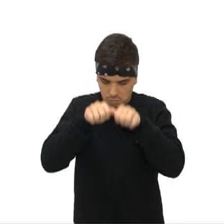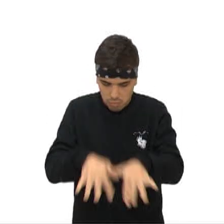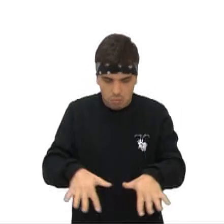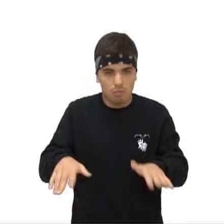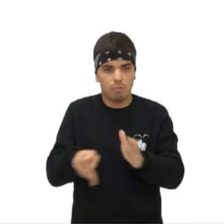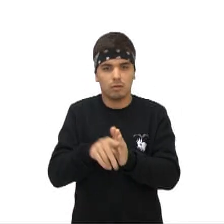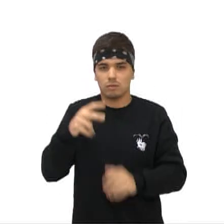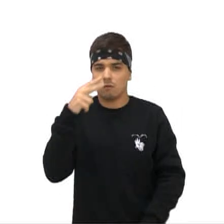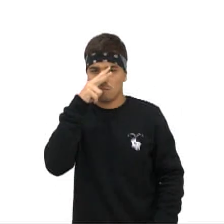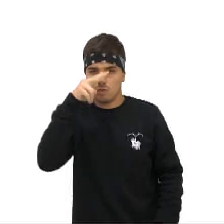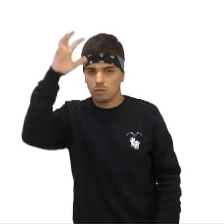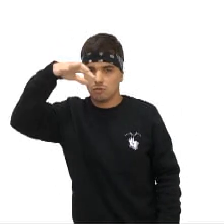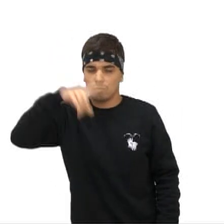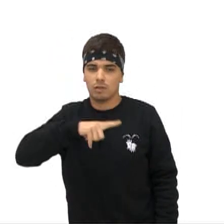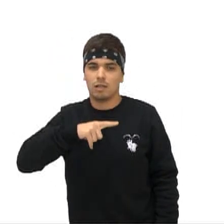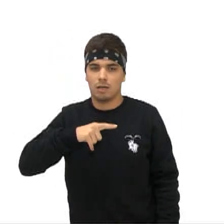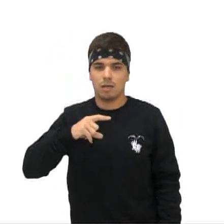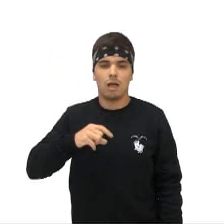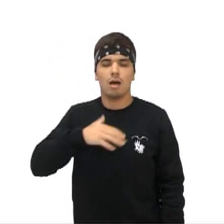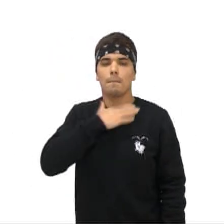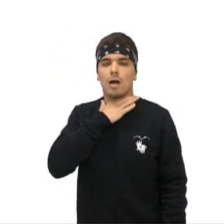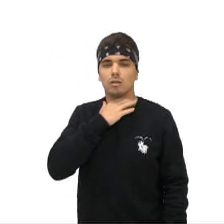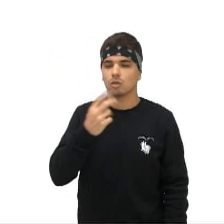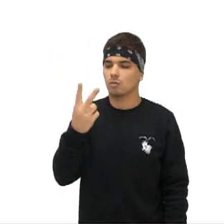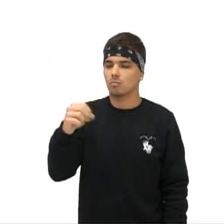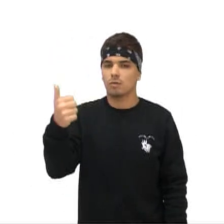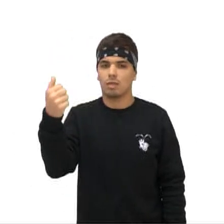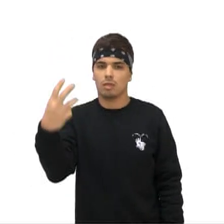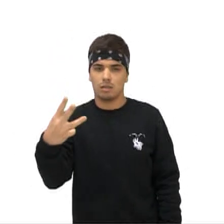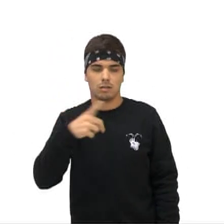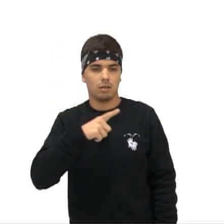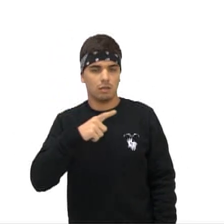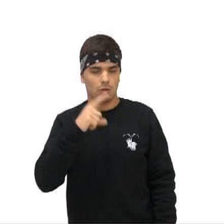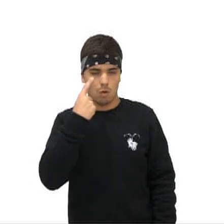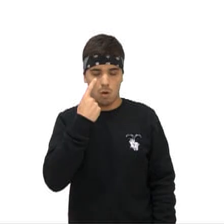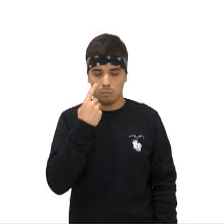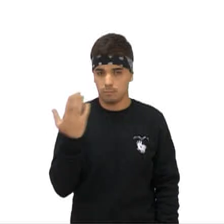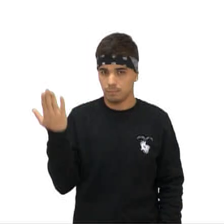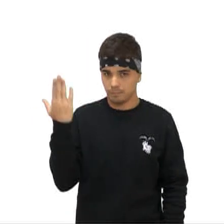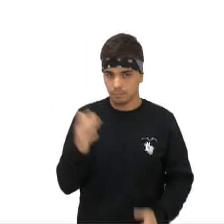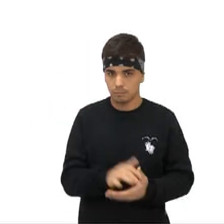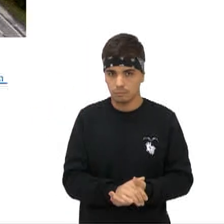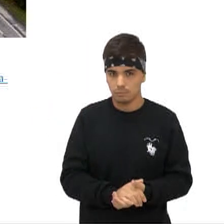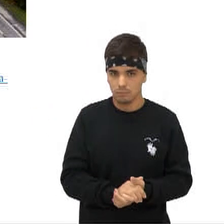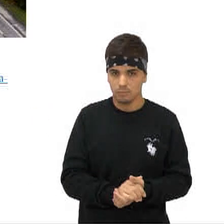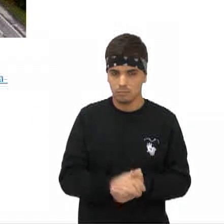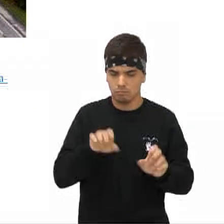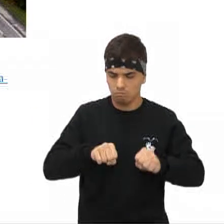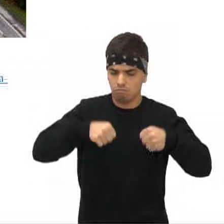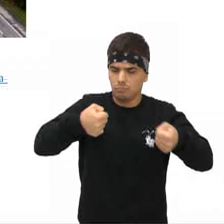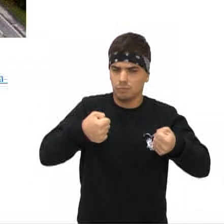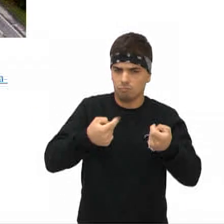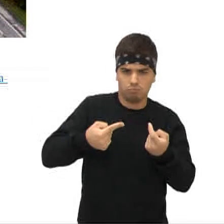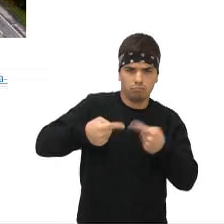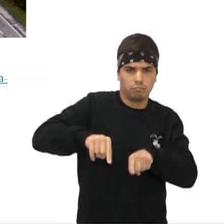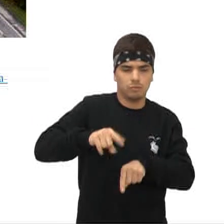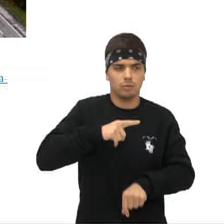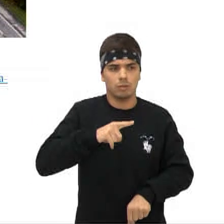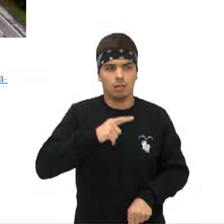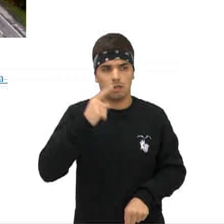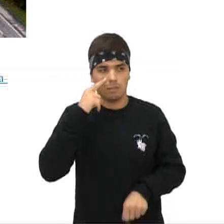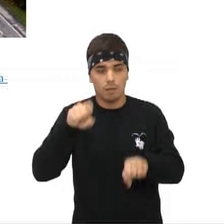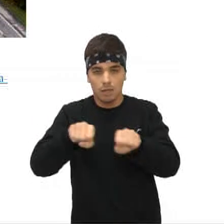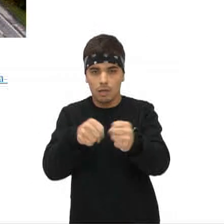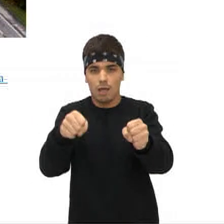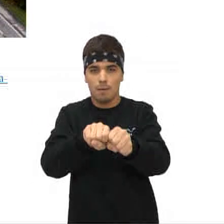tiveram Lá em março de 2013 Então, o que a gente tem como situação agressiva disso? Também queda de pontos